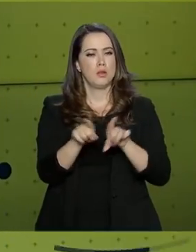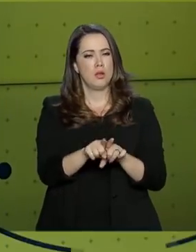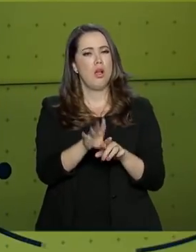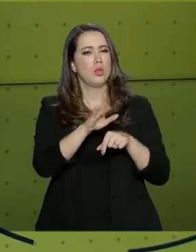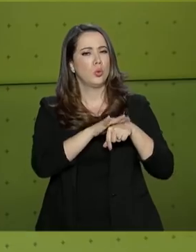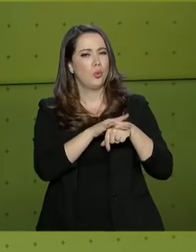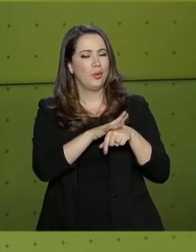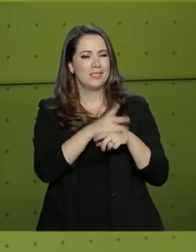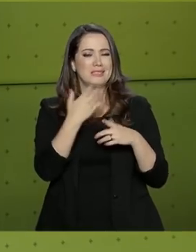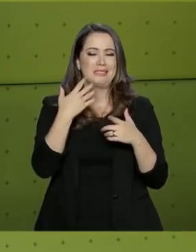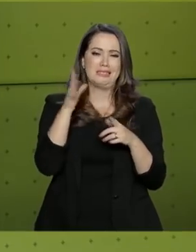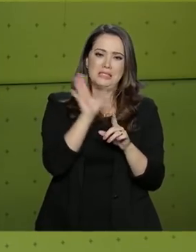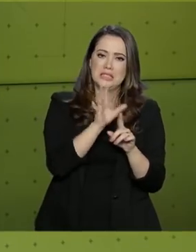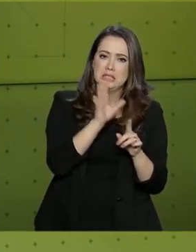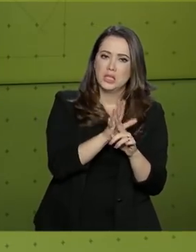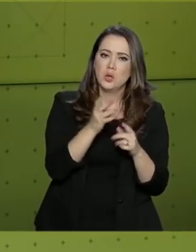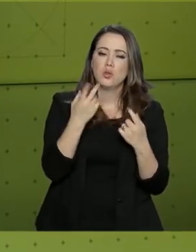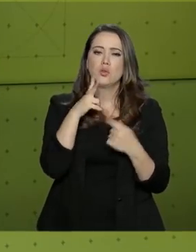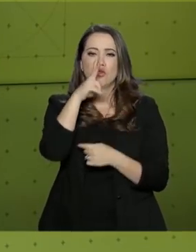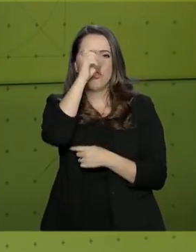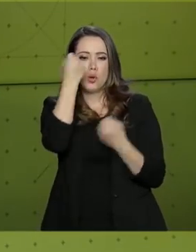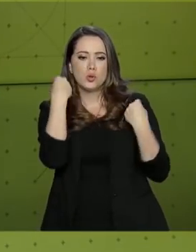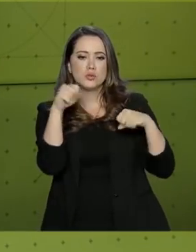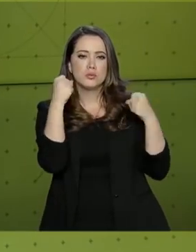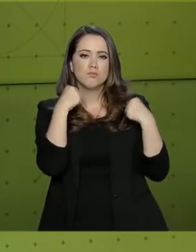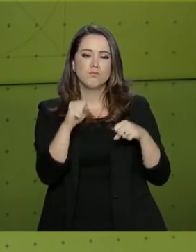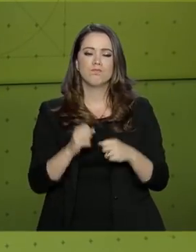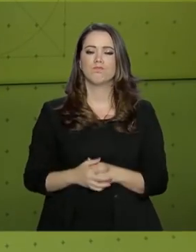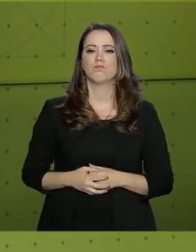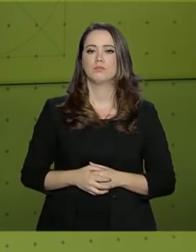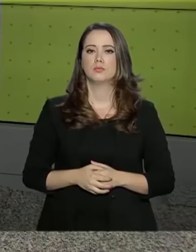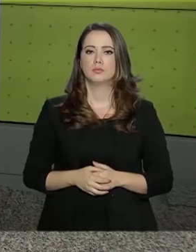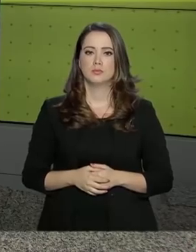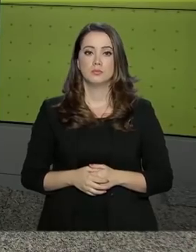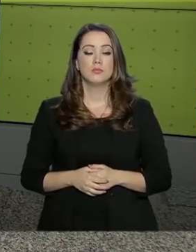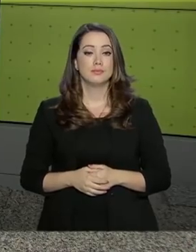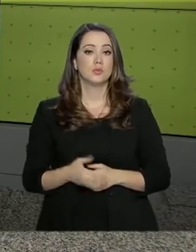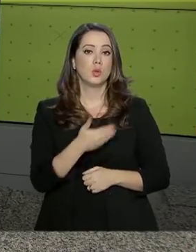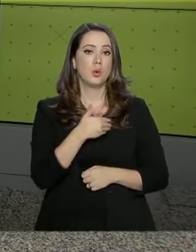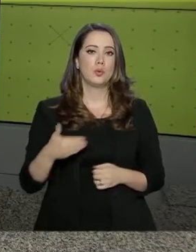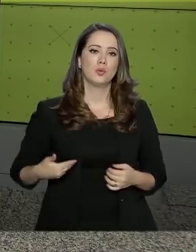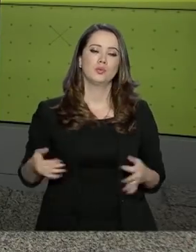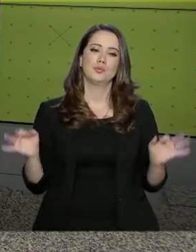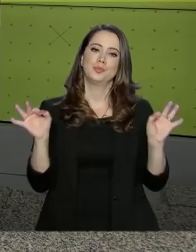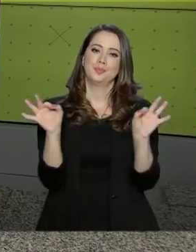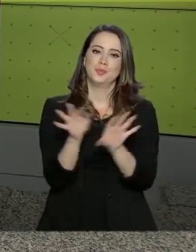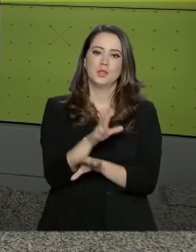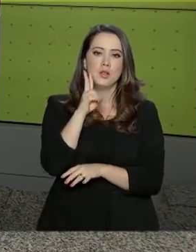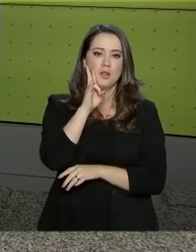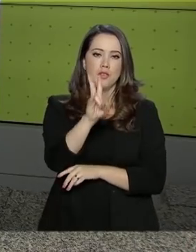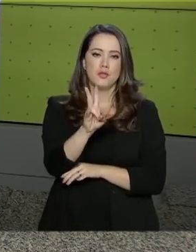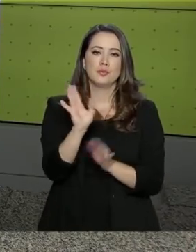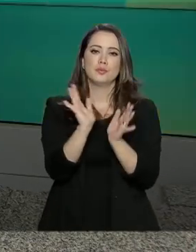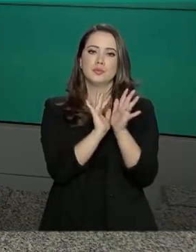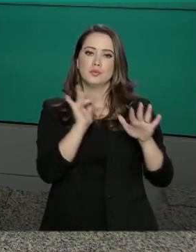A doença interfere na capacidade de controle e força muscular. O governo agora termina aqui. Acompanhe a gente